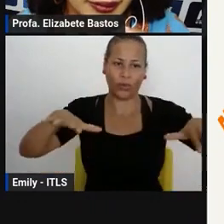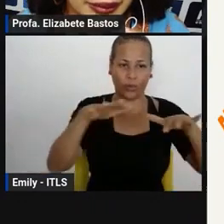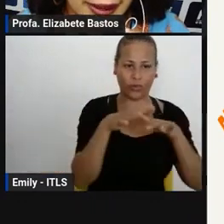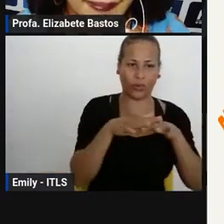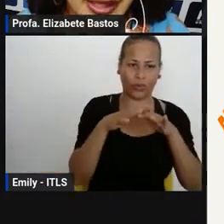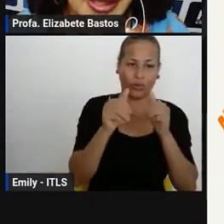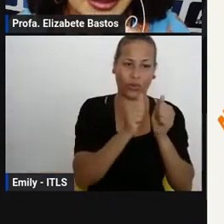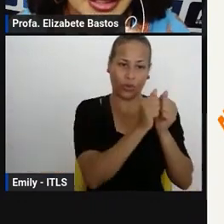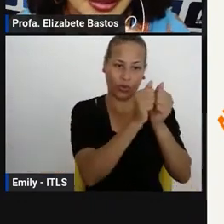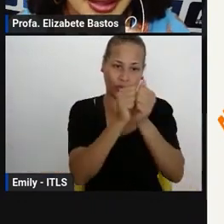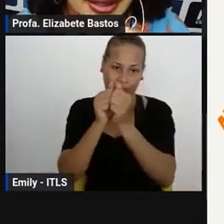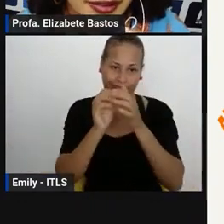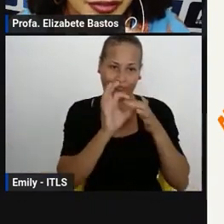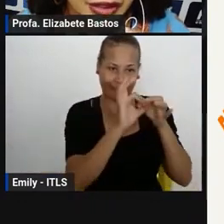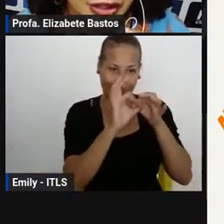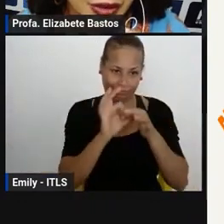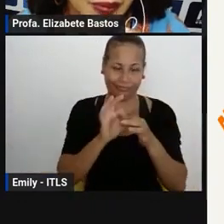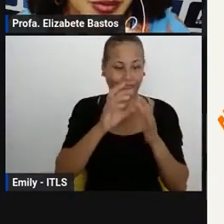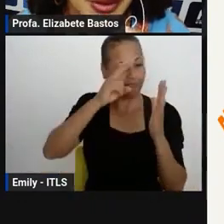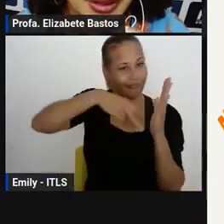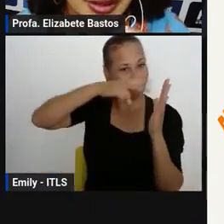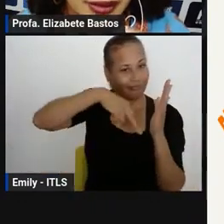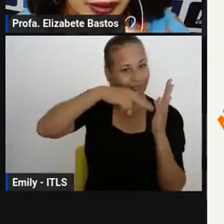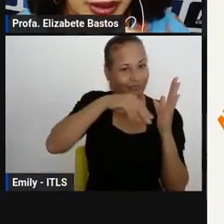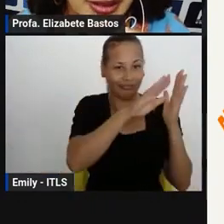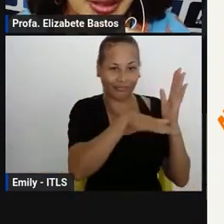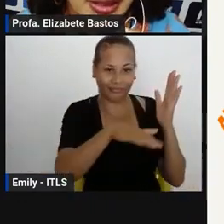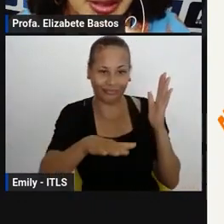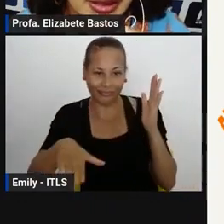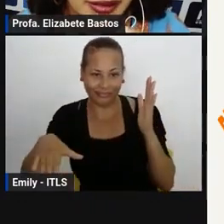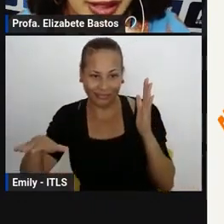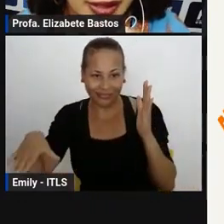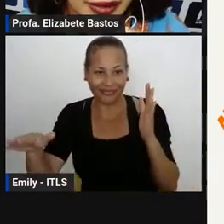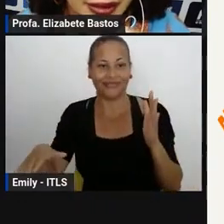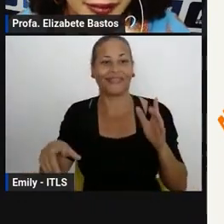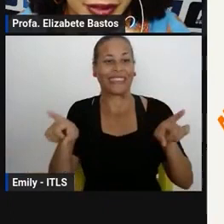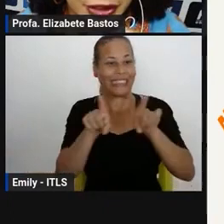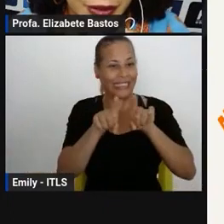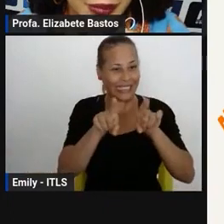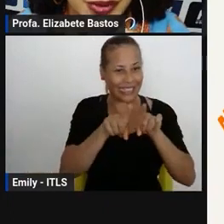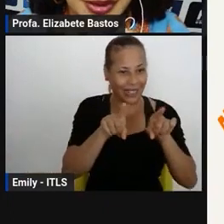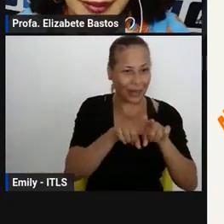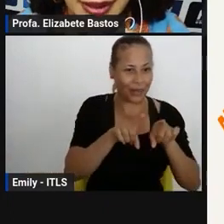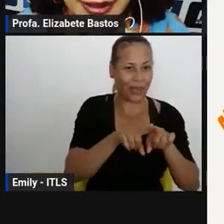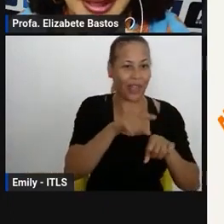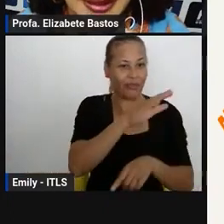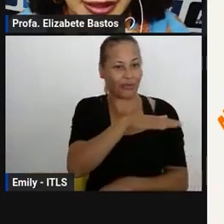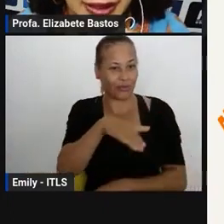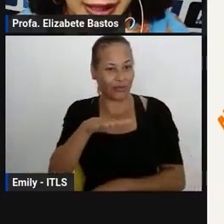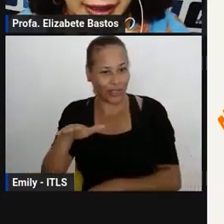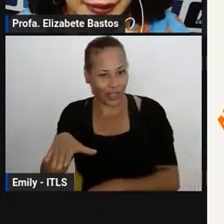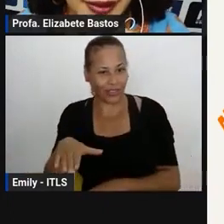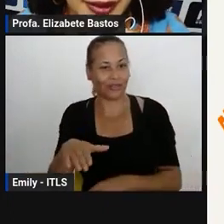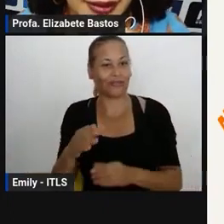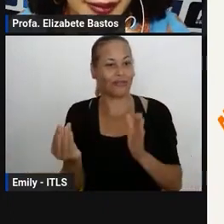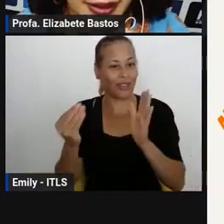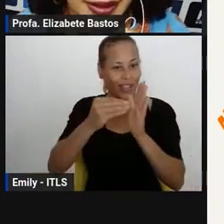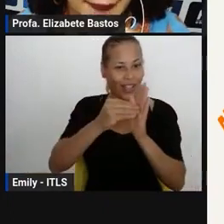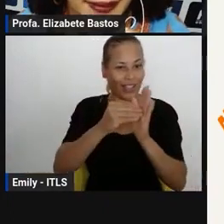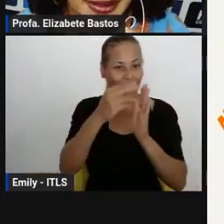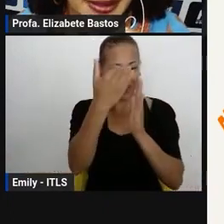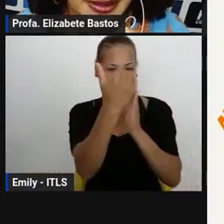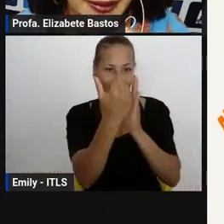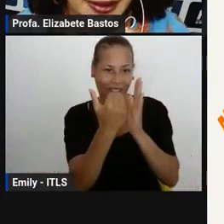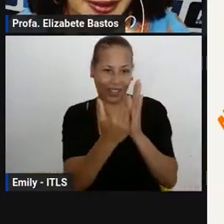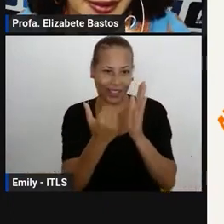literatura, desde a educação infantil. Muitas escolas de educação infantil, muitos semestres cadastraram também